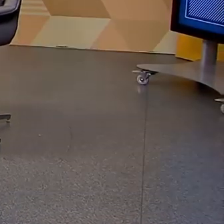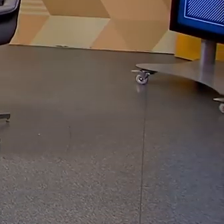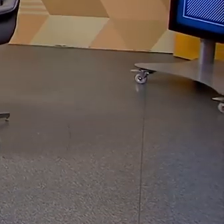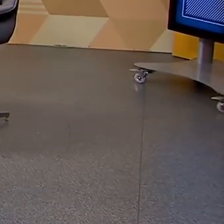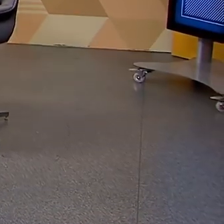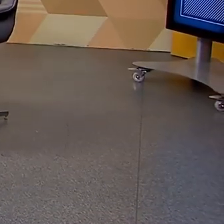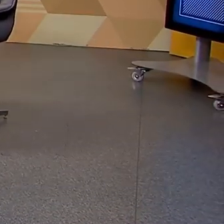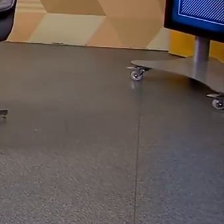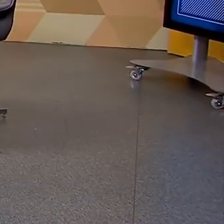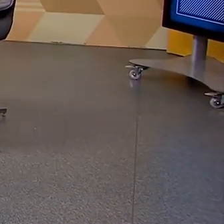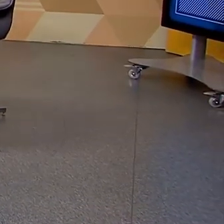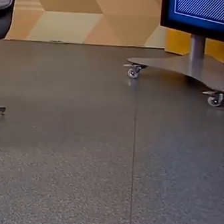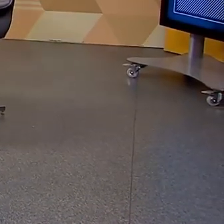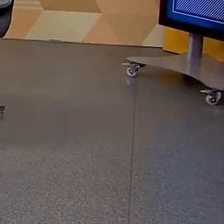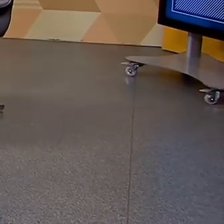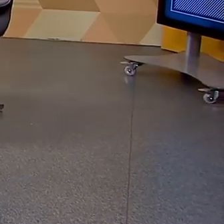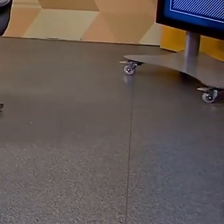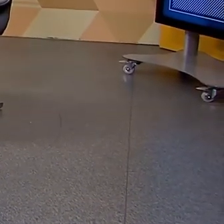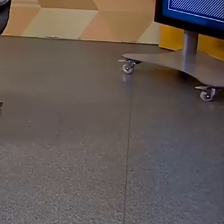E o